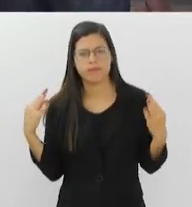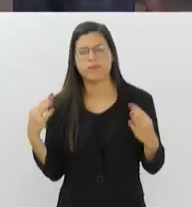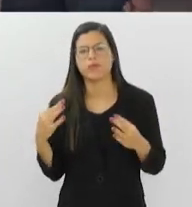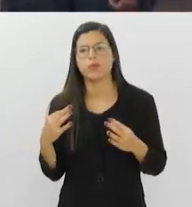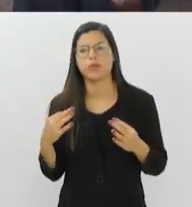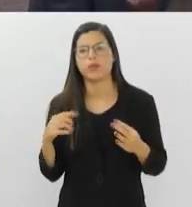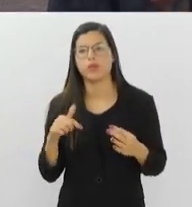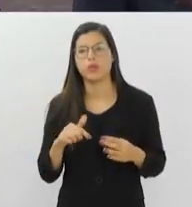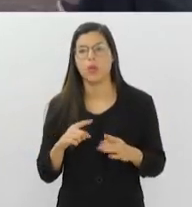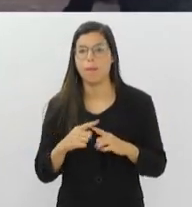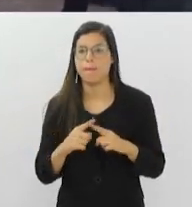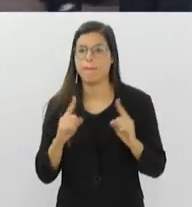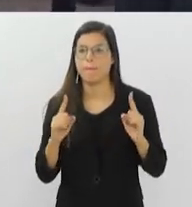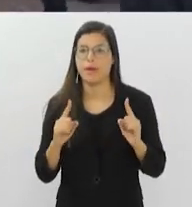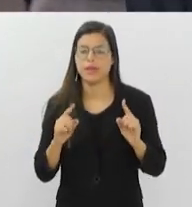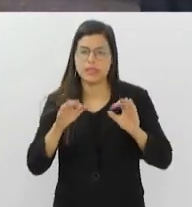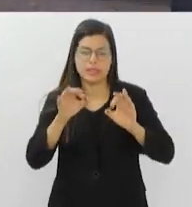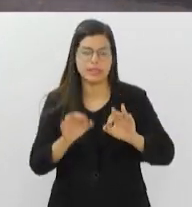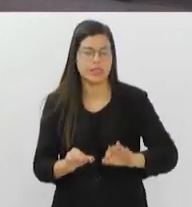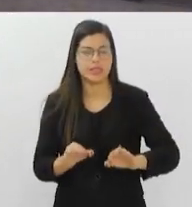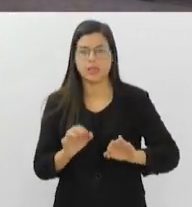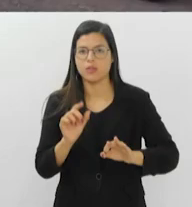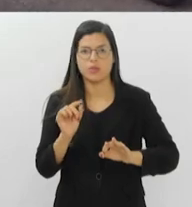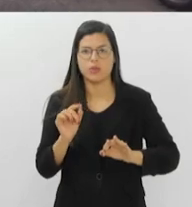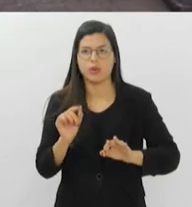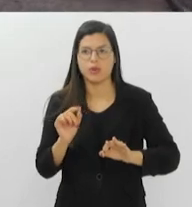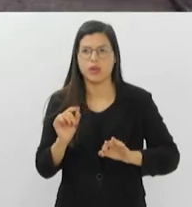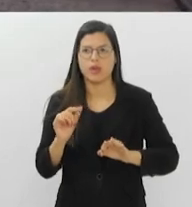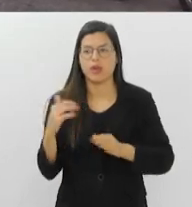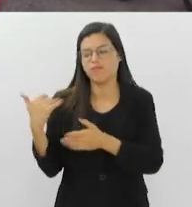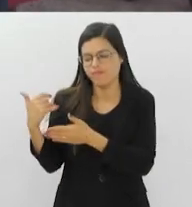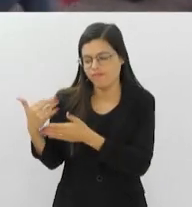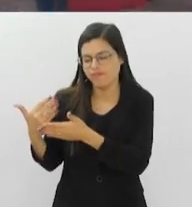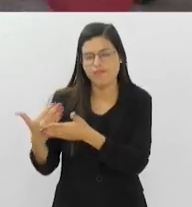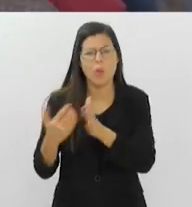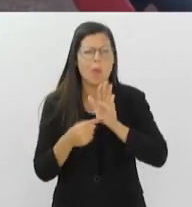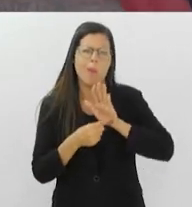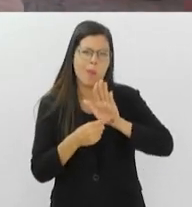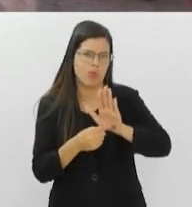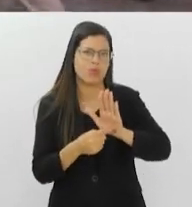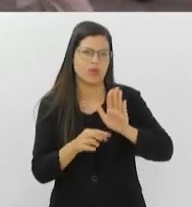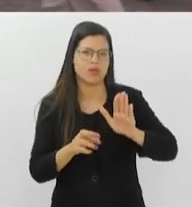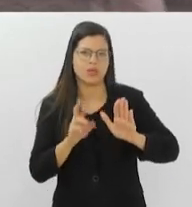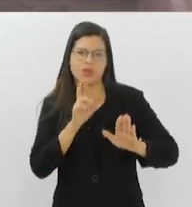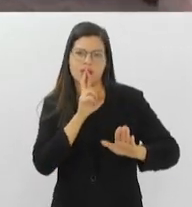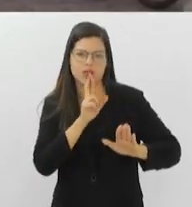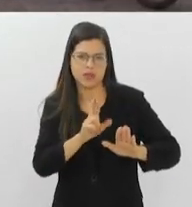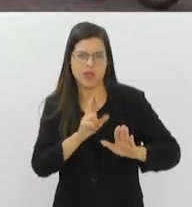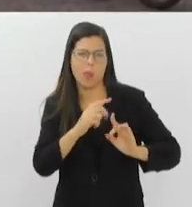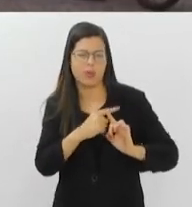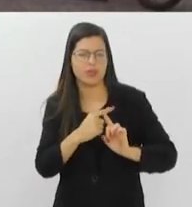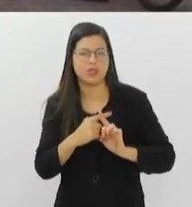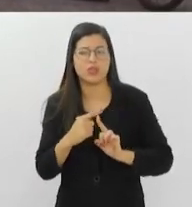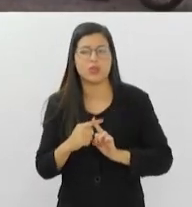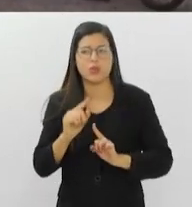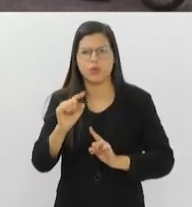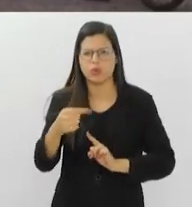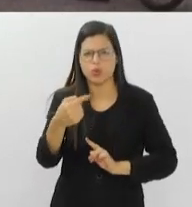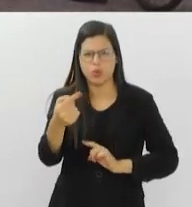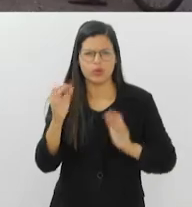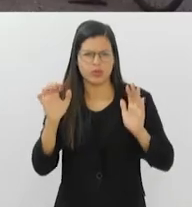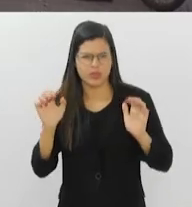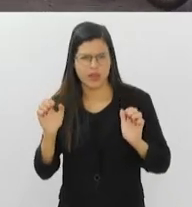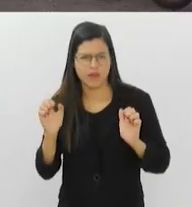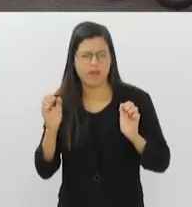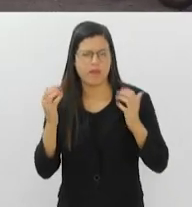turística, mas, com certeza, o nosso histórico já fala por si e os próximos eventos que haverão, com certeza,